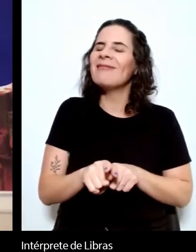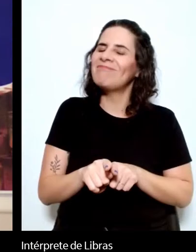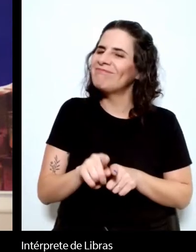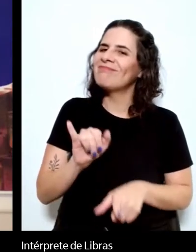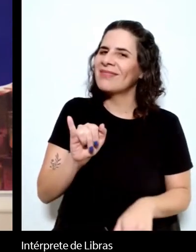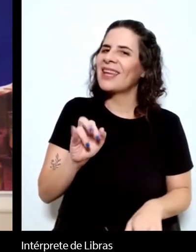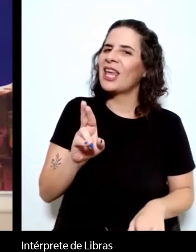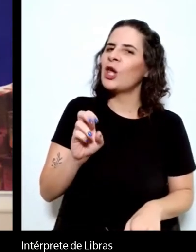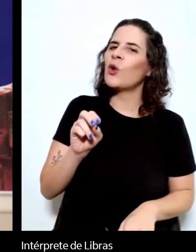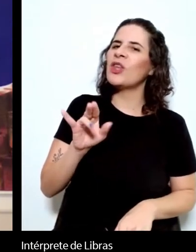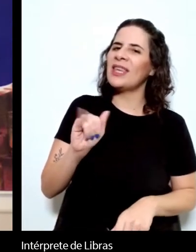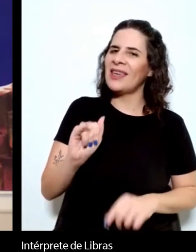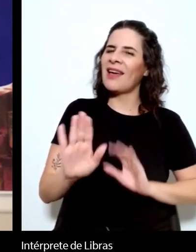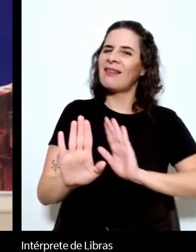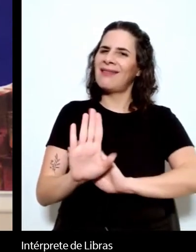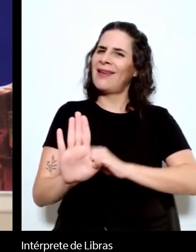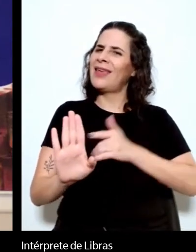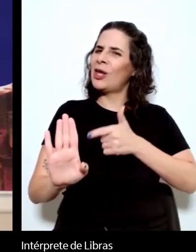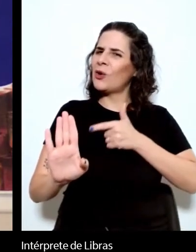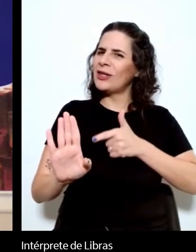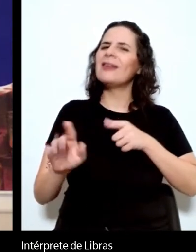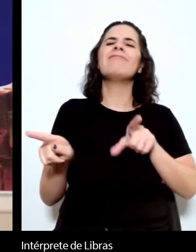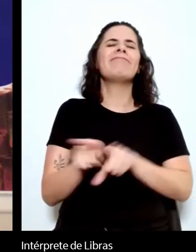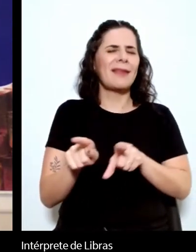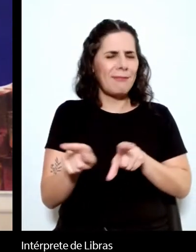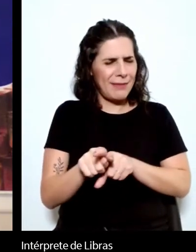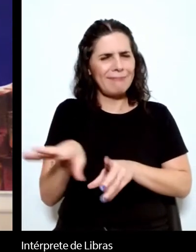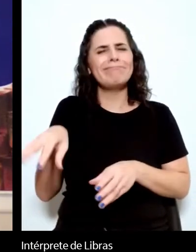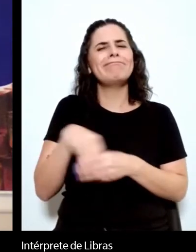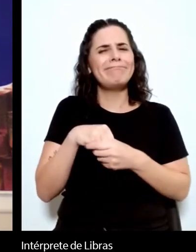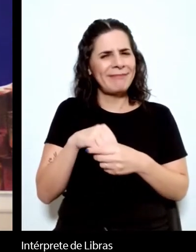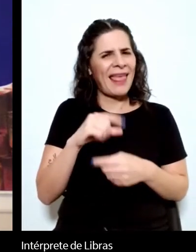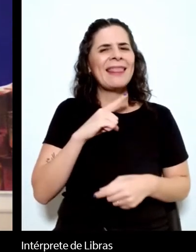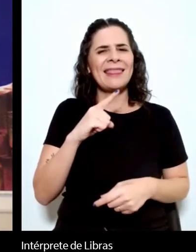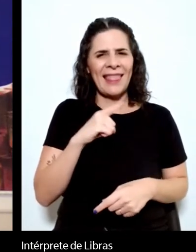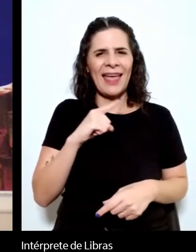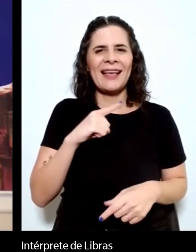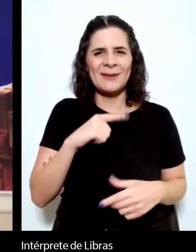teria que entrar também mas